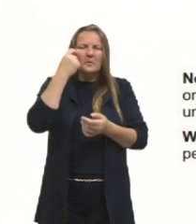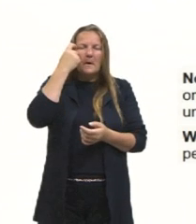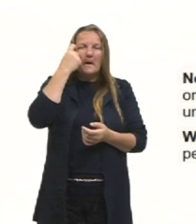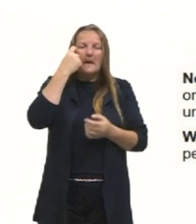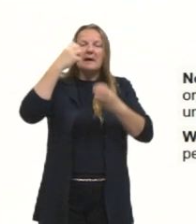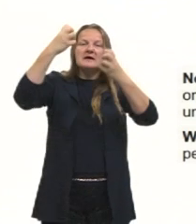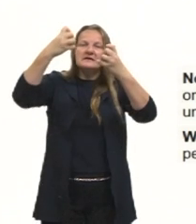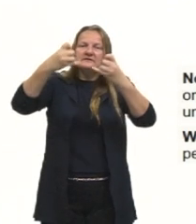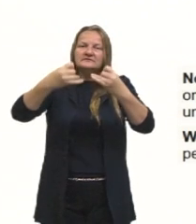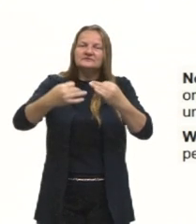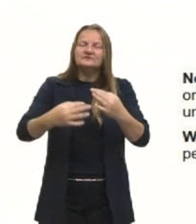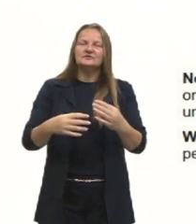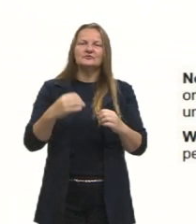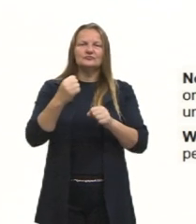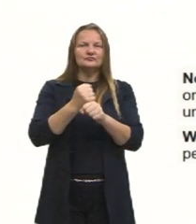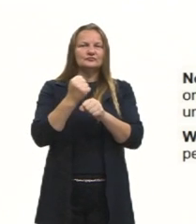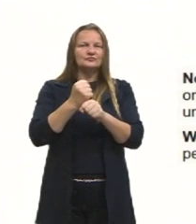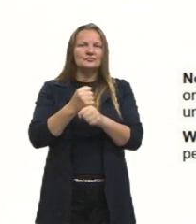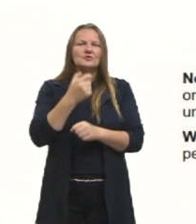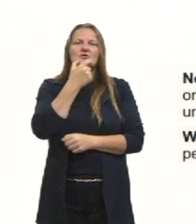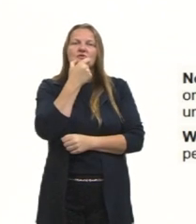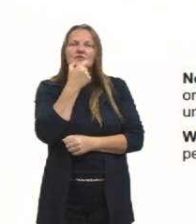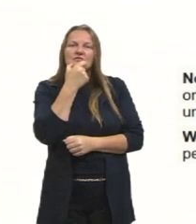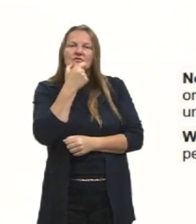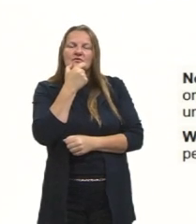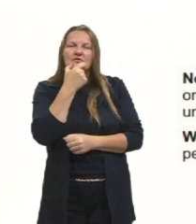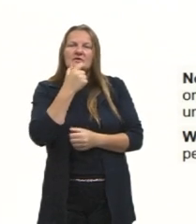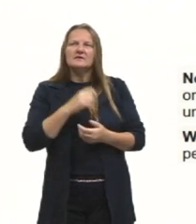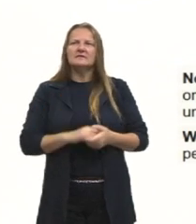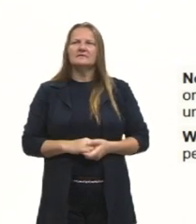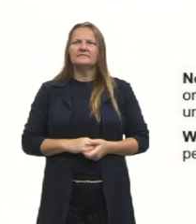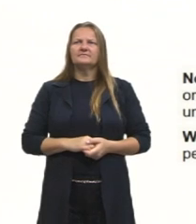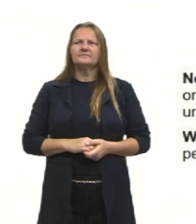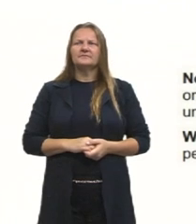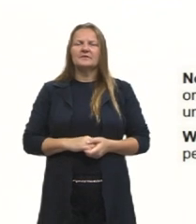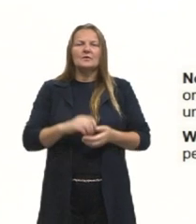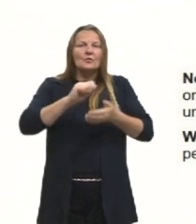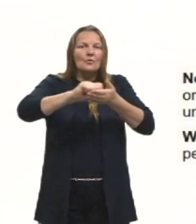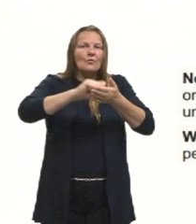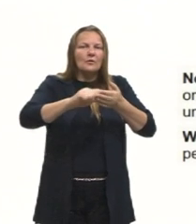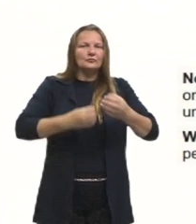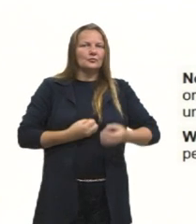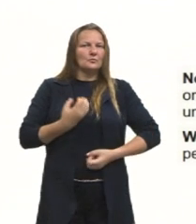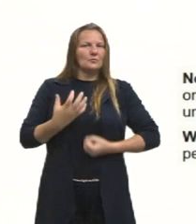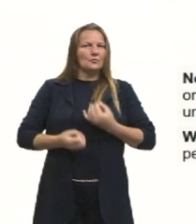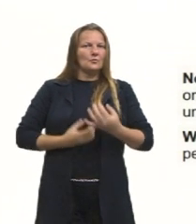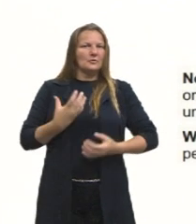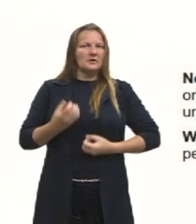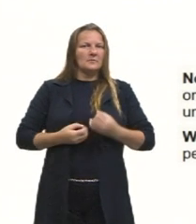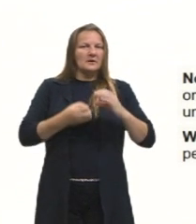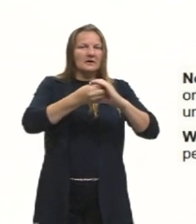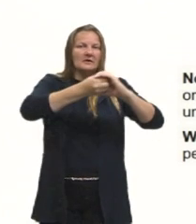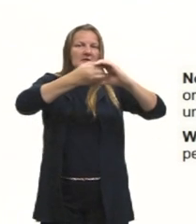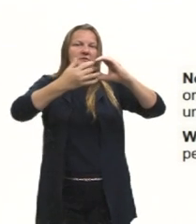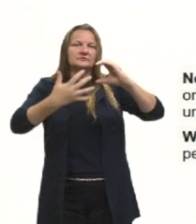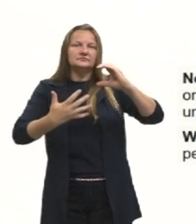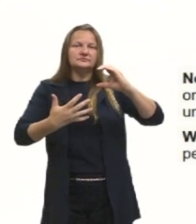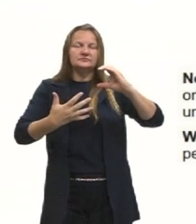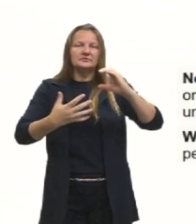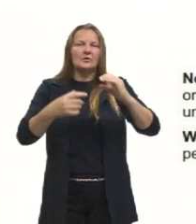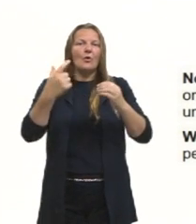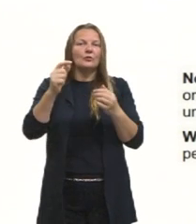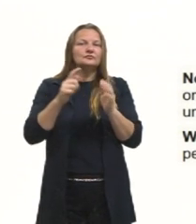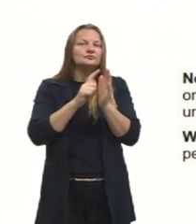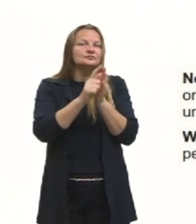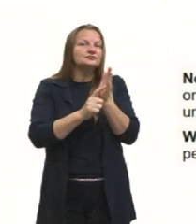descrever o processo de formação da Inglaterra, o autor do poema recorre a características de outro gênero